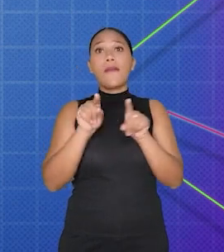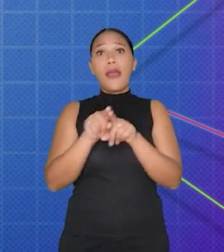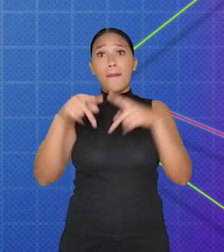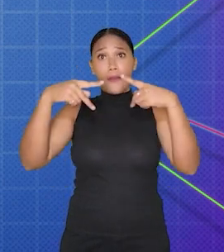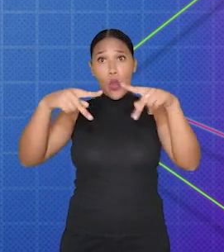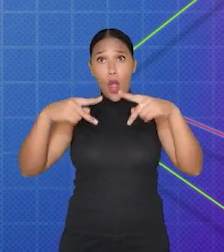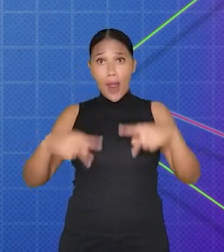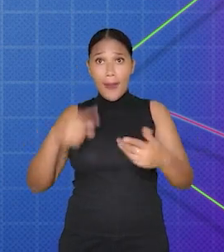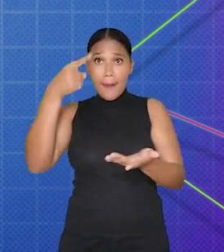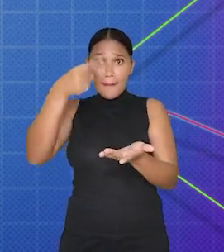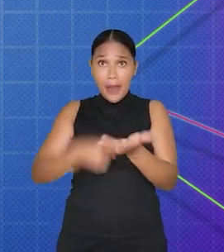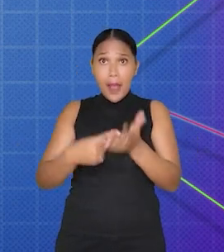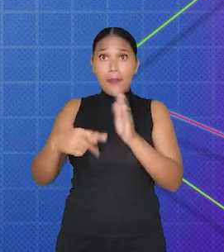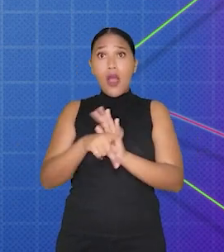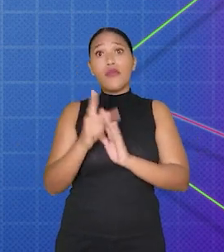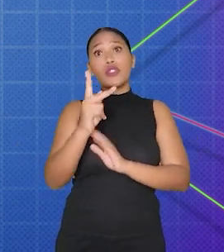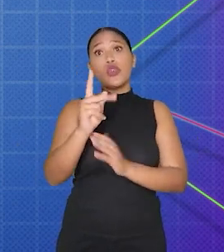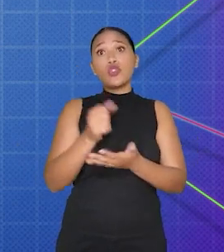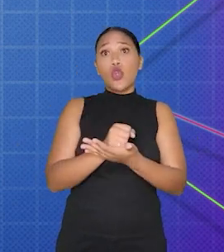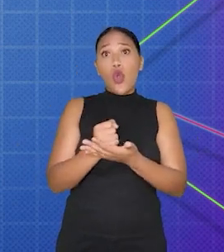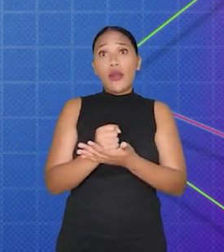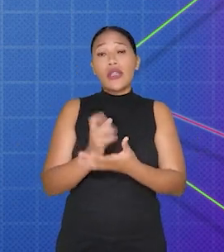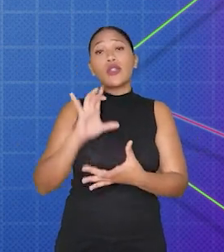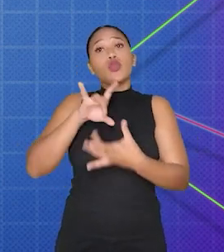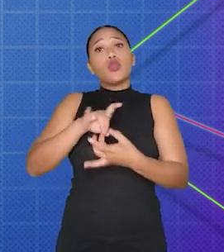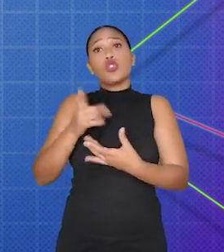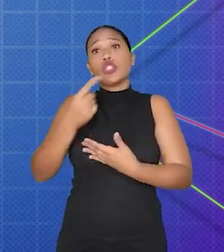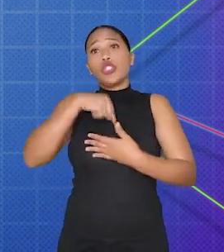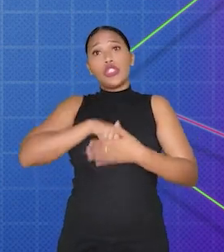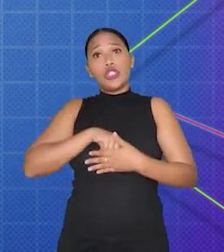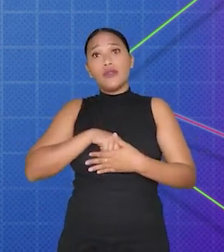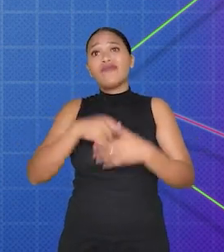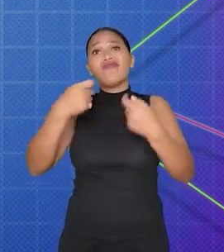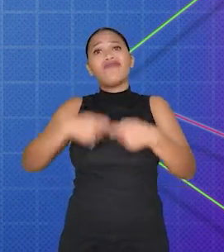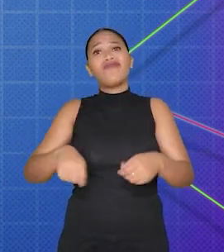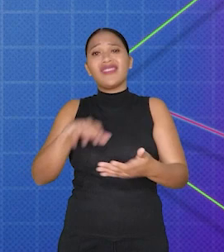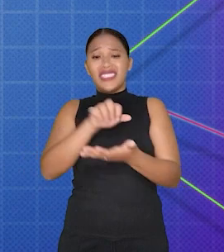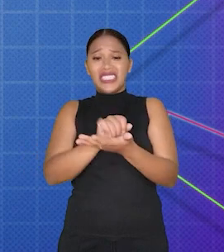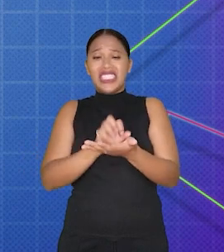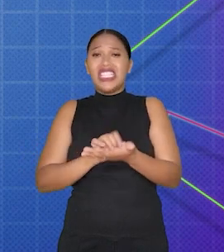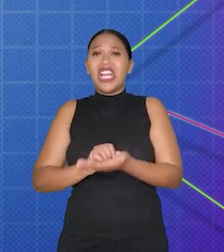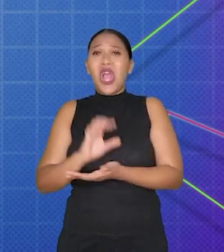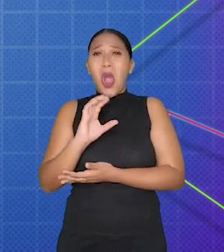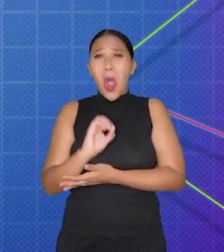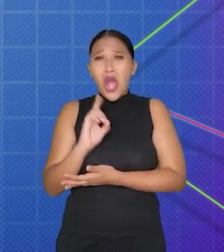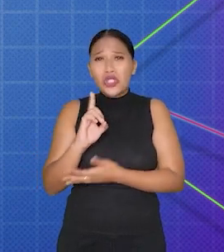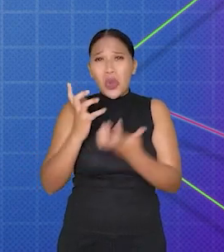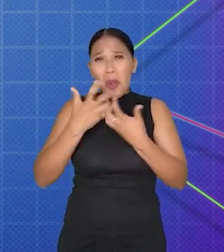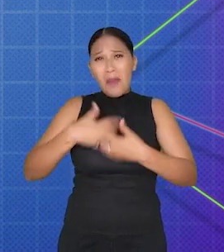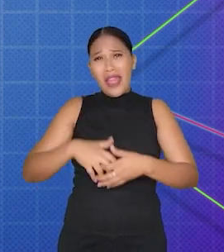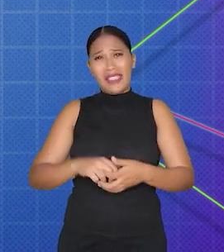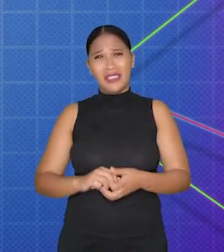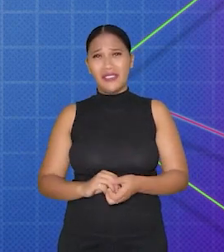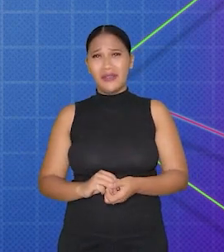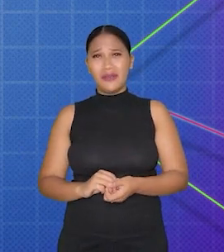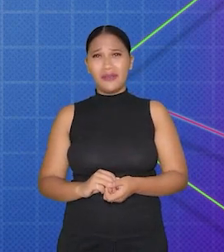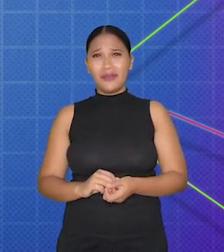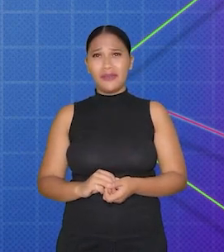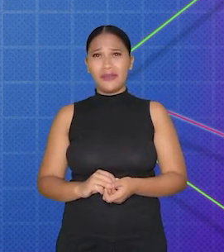programar interações entre os objetos do seu jogo de forma intuitiva e sem a necessidade de escrever um código complexo.